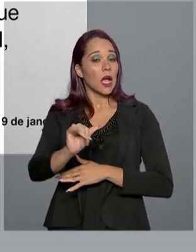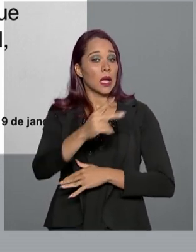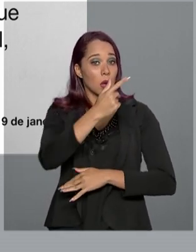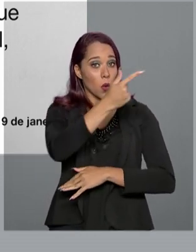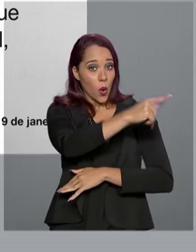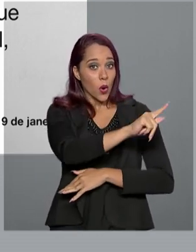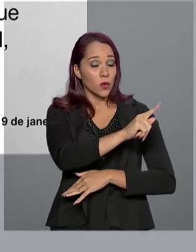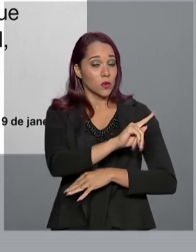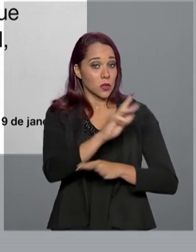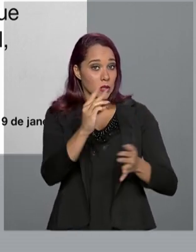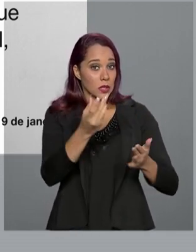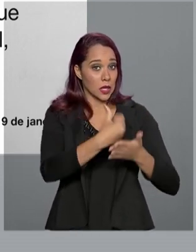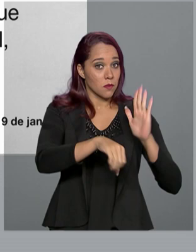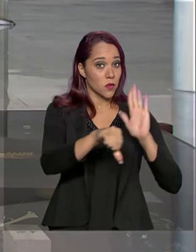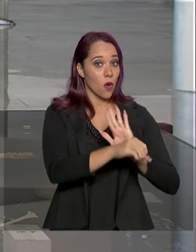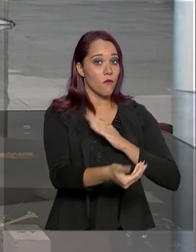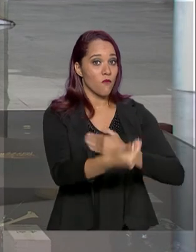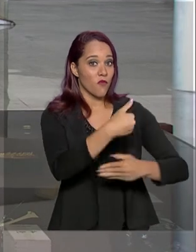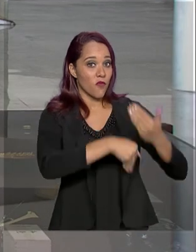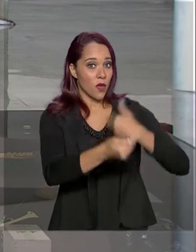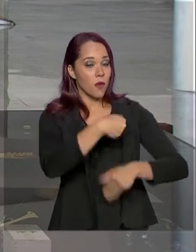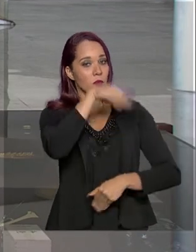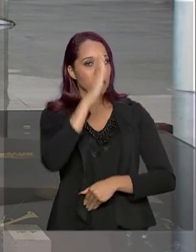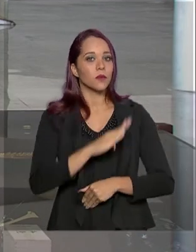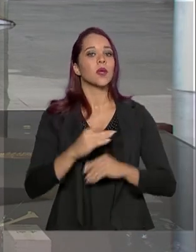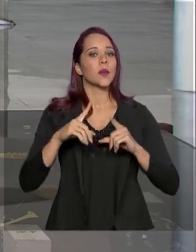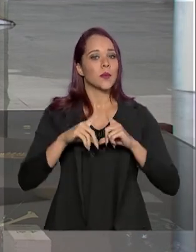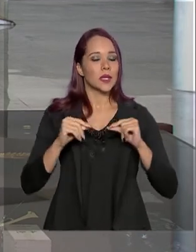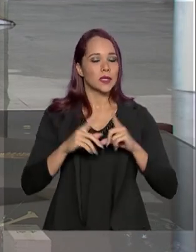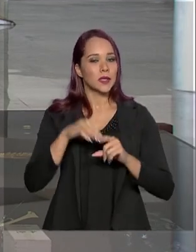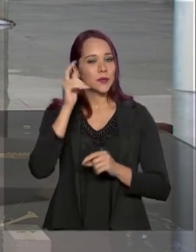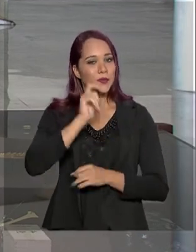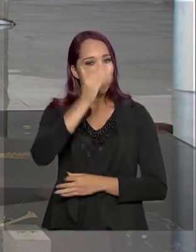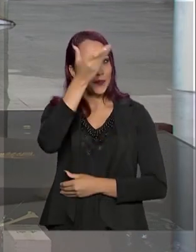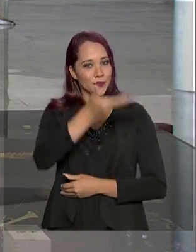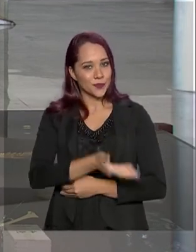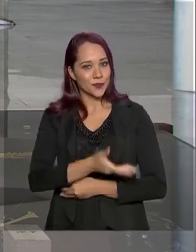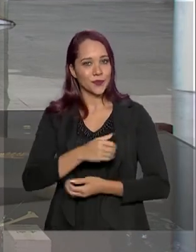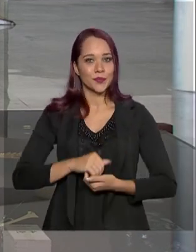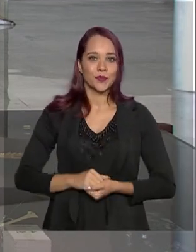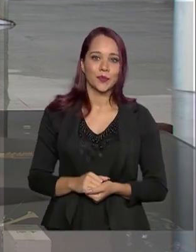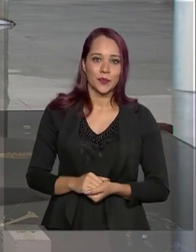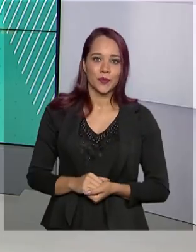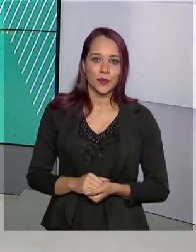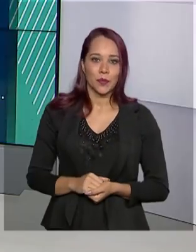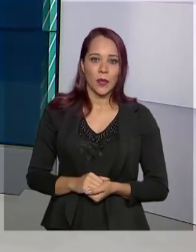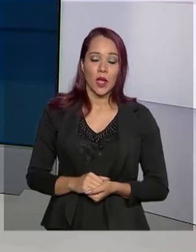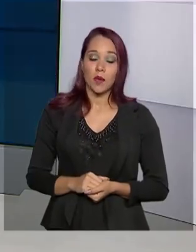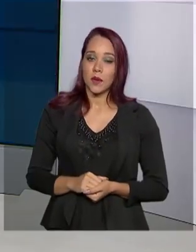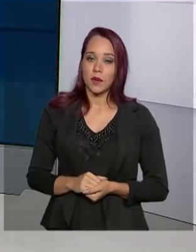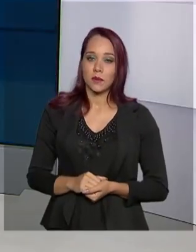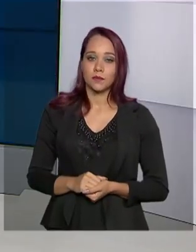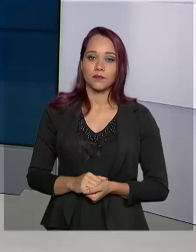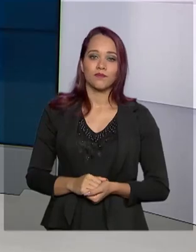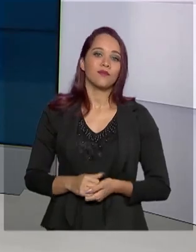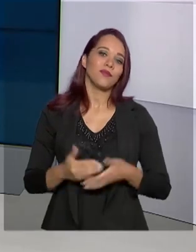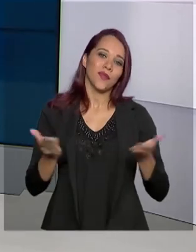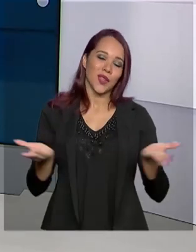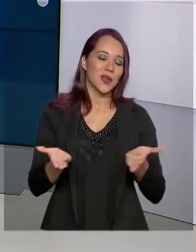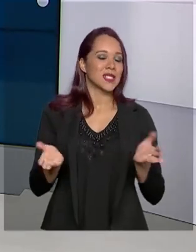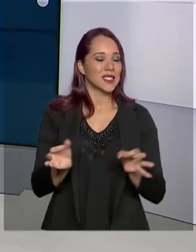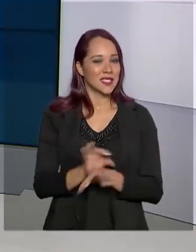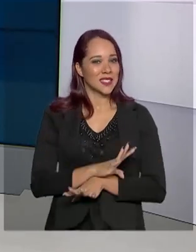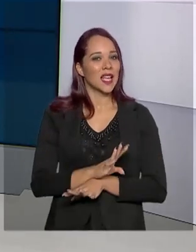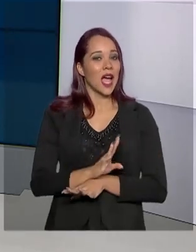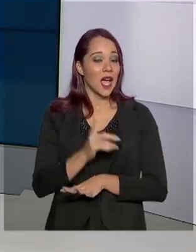desses criminosos no Brasil. De Brasília, Luciana Colares de Holanda. E a gente fica por